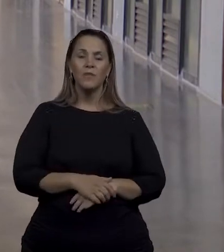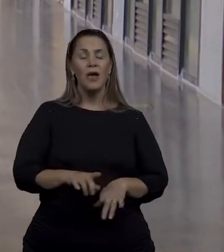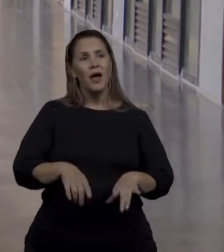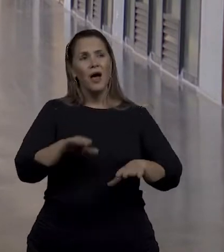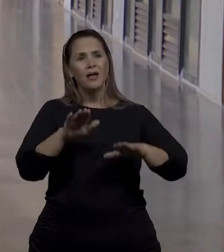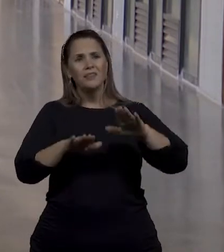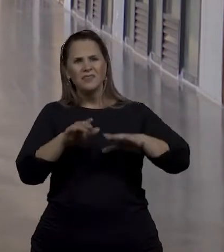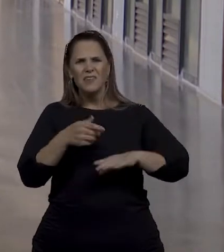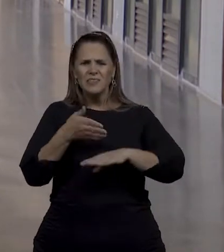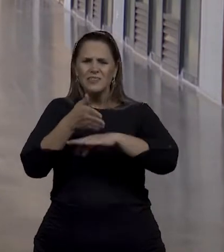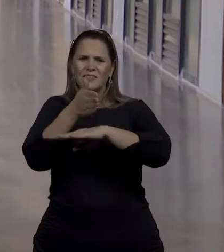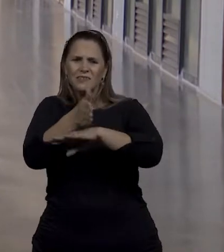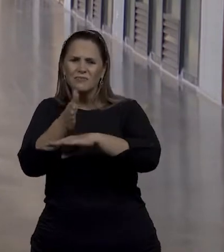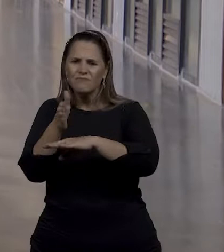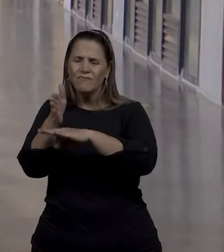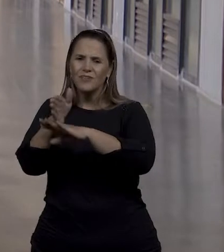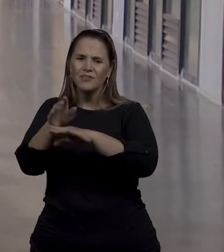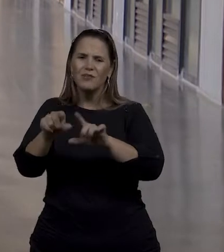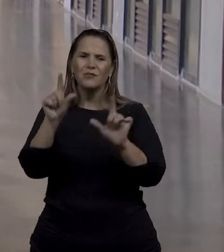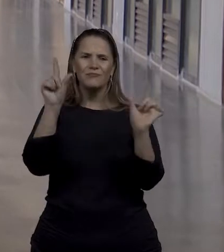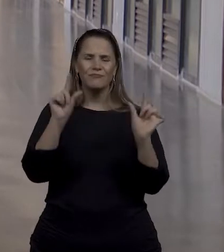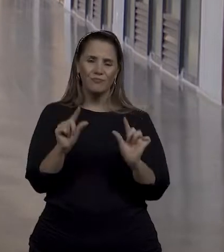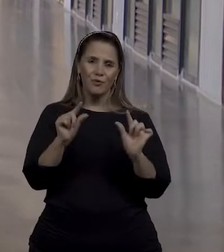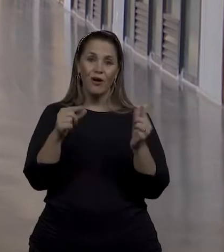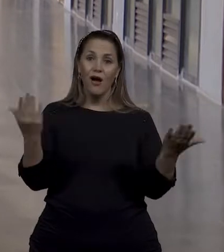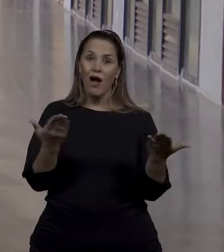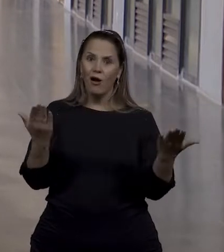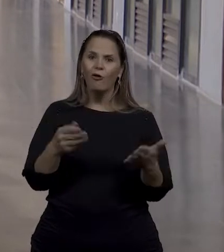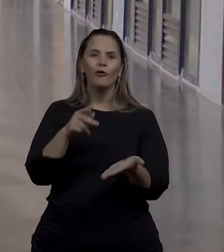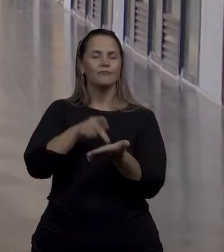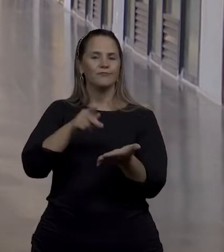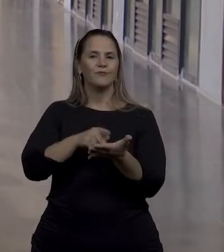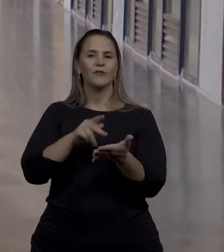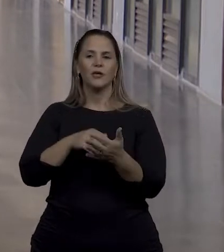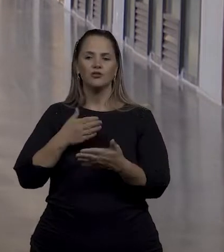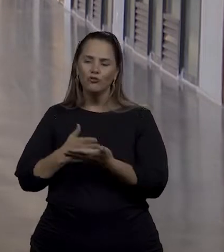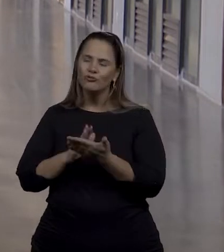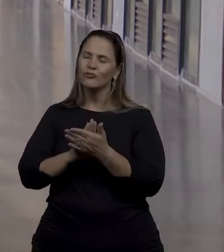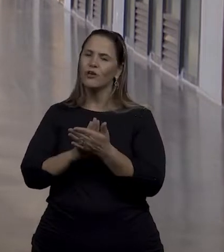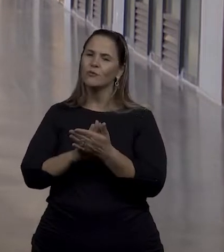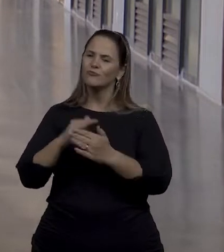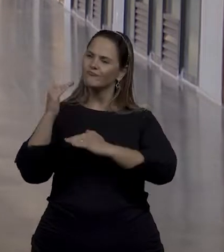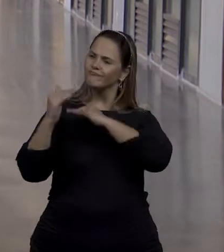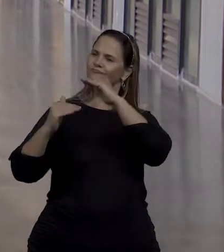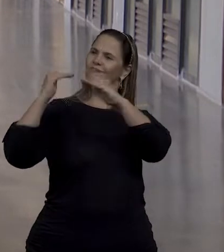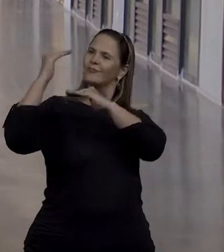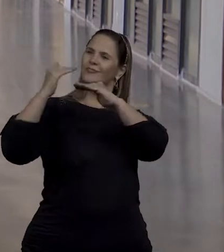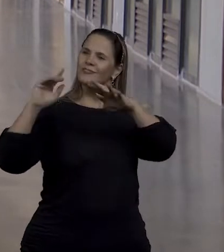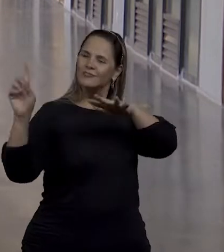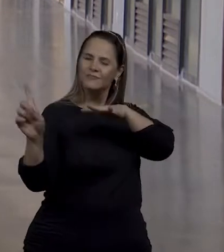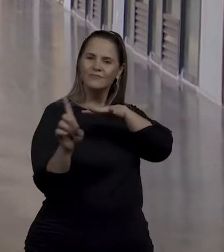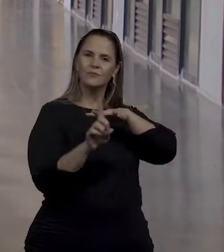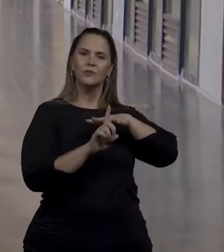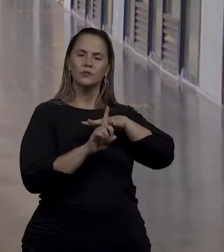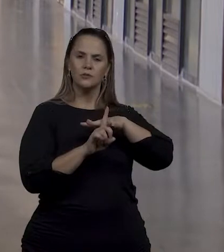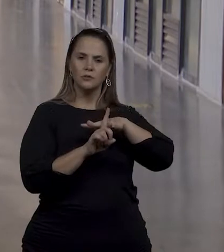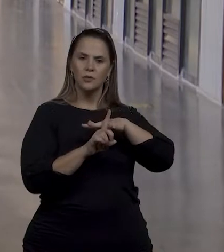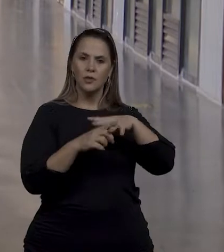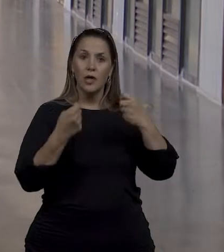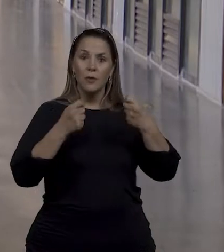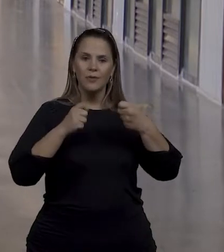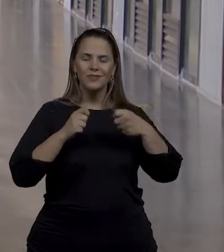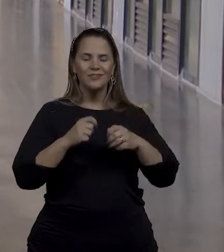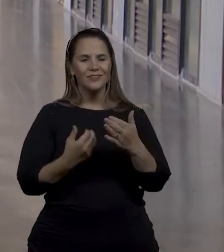separada. E agora a gente está, no momento, caminhando para a inclusão. Então, é necessário aprofundar ações que permitam essa